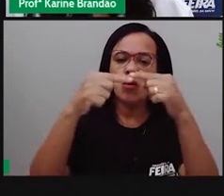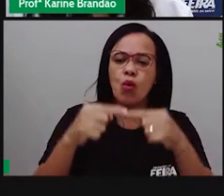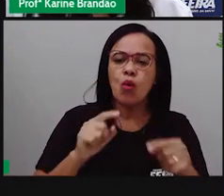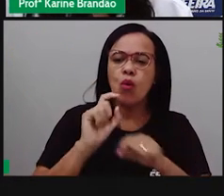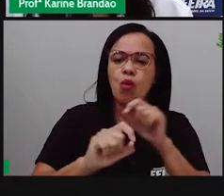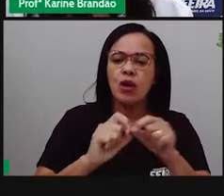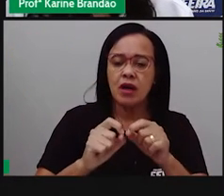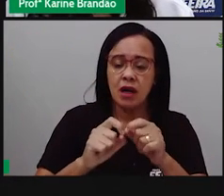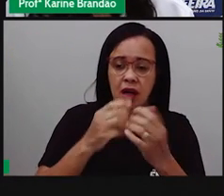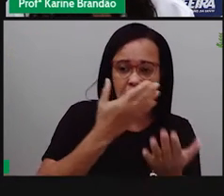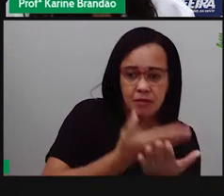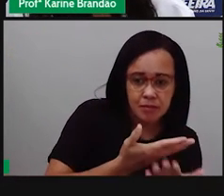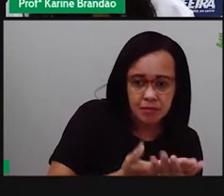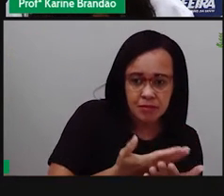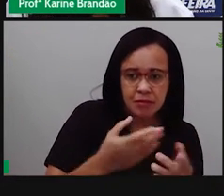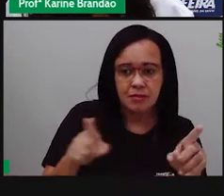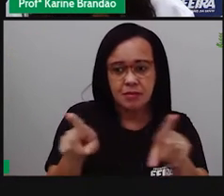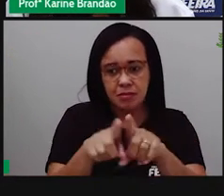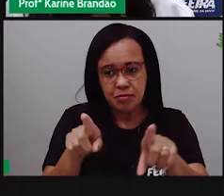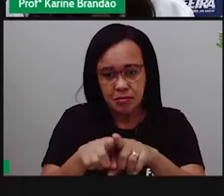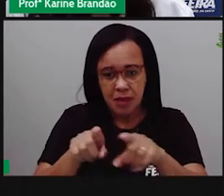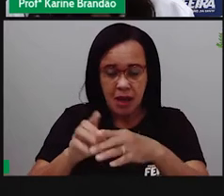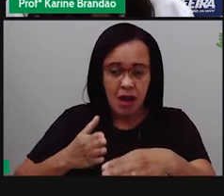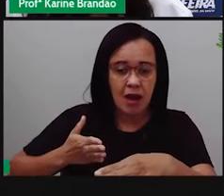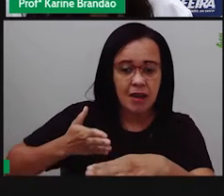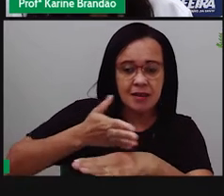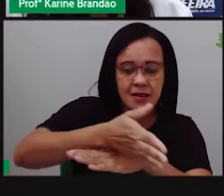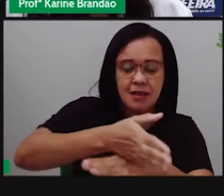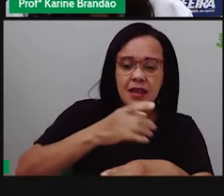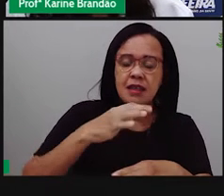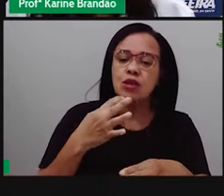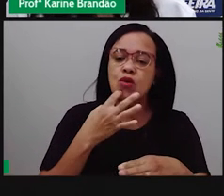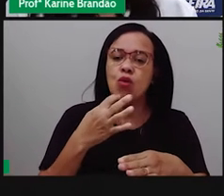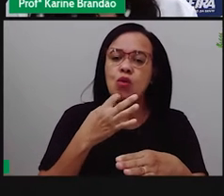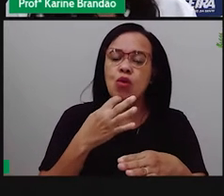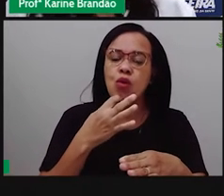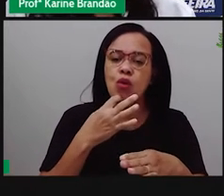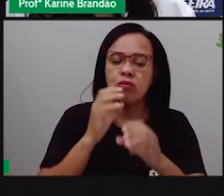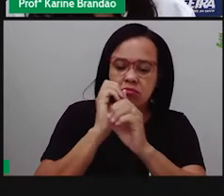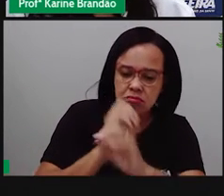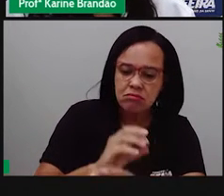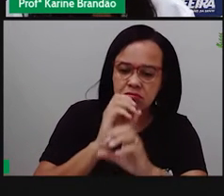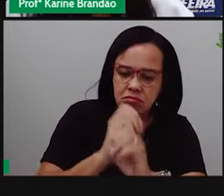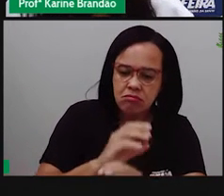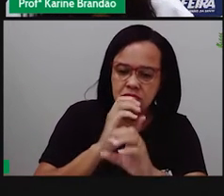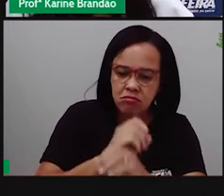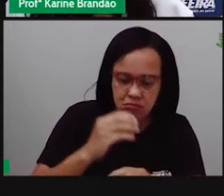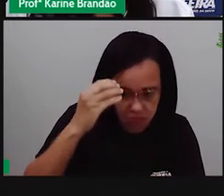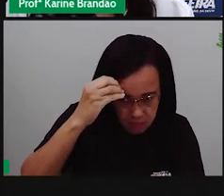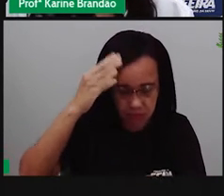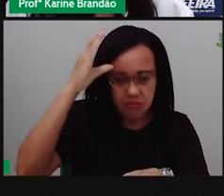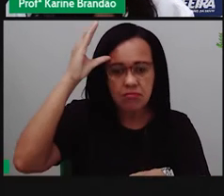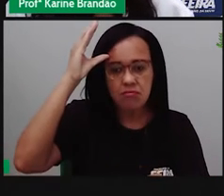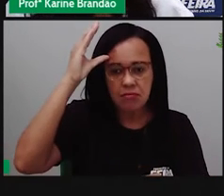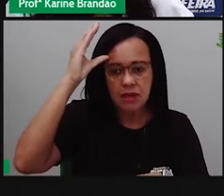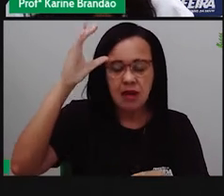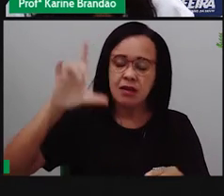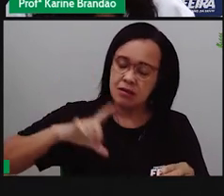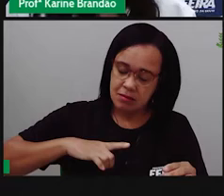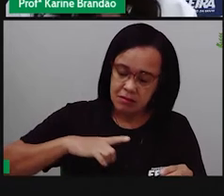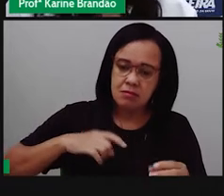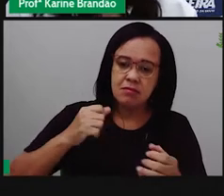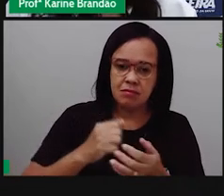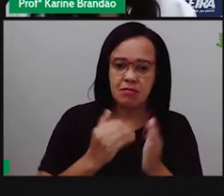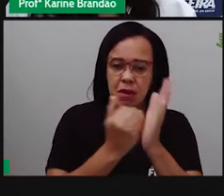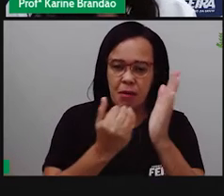é que a gente tenha mais acesso ao conhecimento, tá? Para que a saiba um pouco mais, estude um pouco